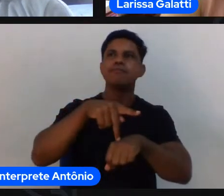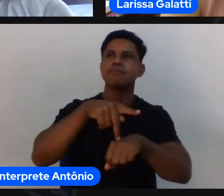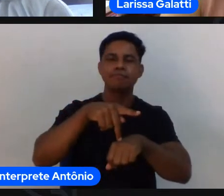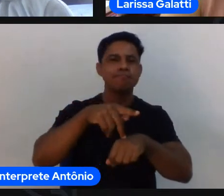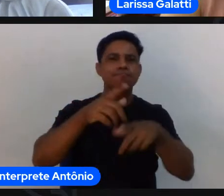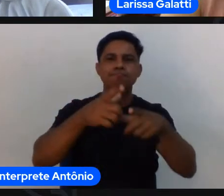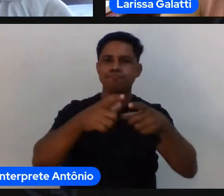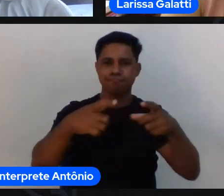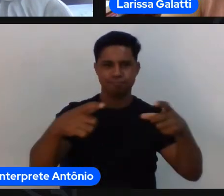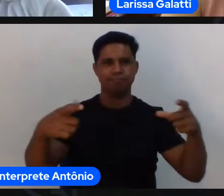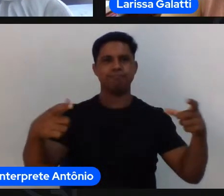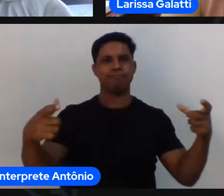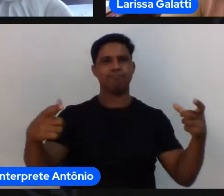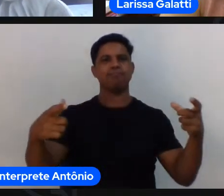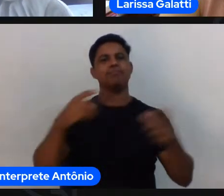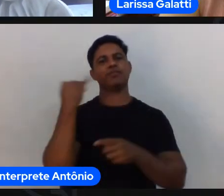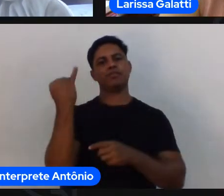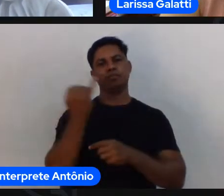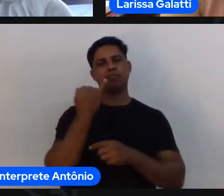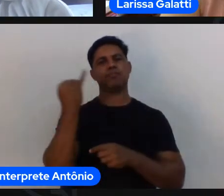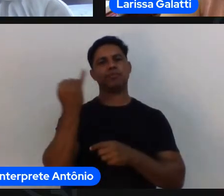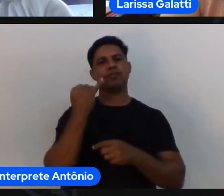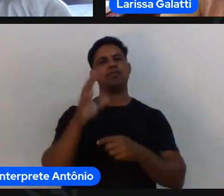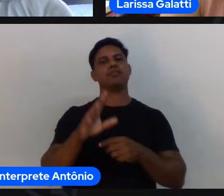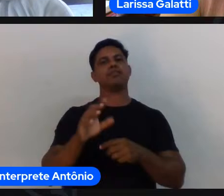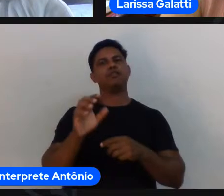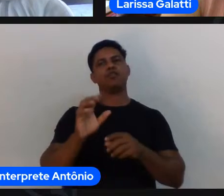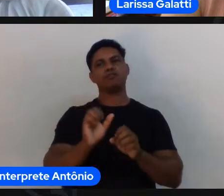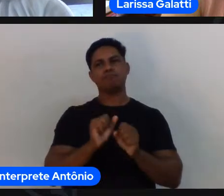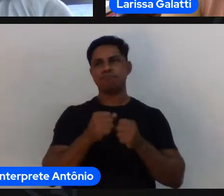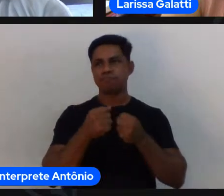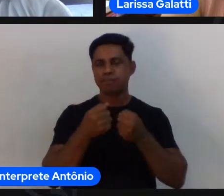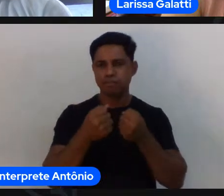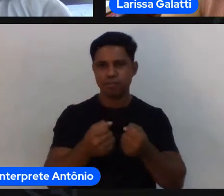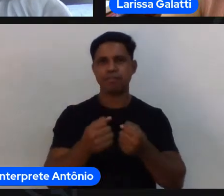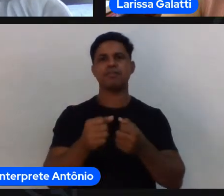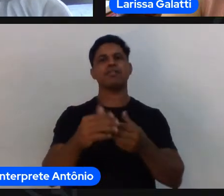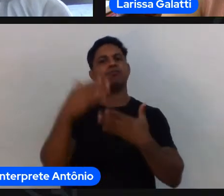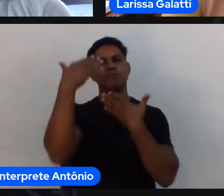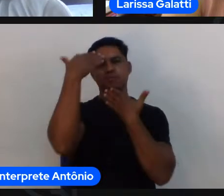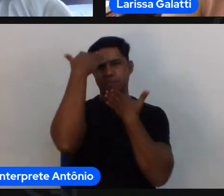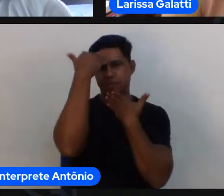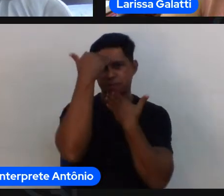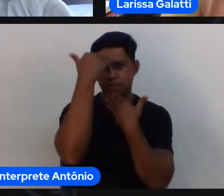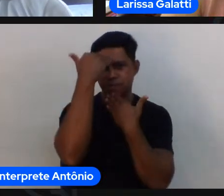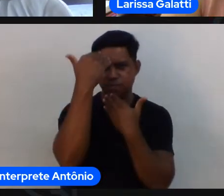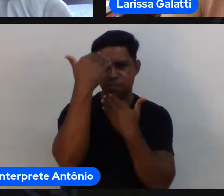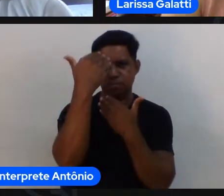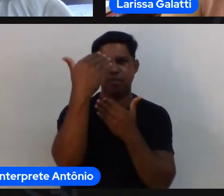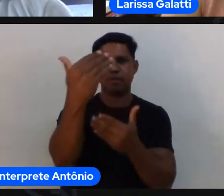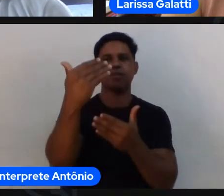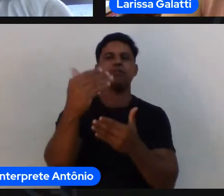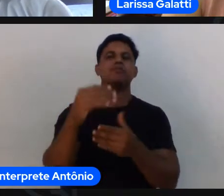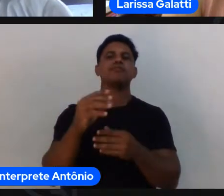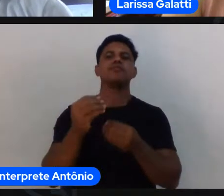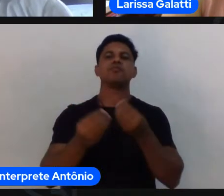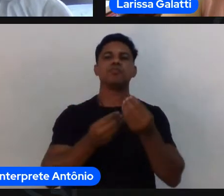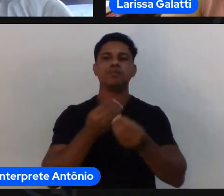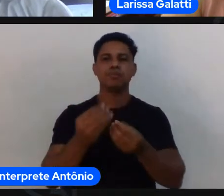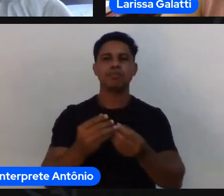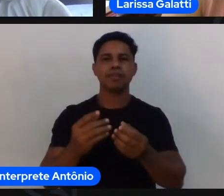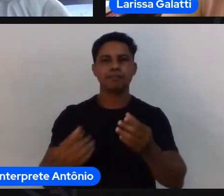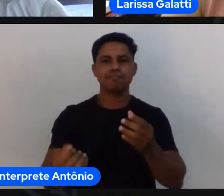fundamental então eu quero reforçar os agradecimentos parabenizar muito pela iniciativa por esse fórum pela